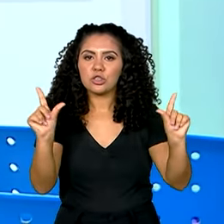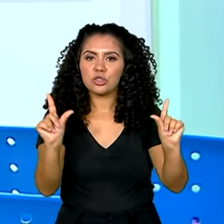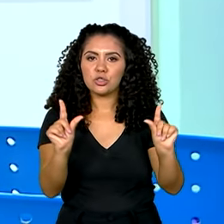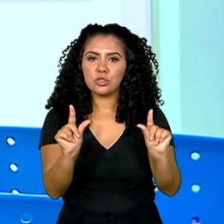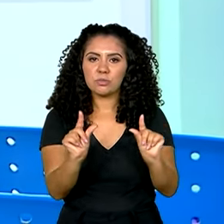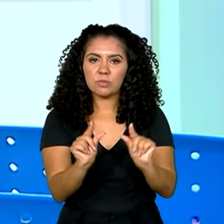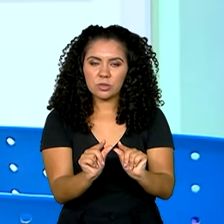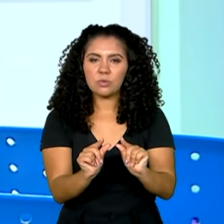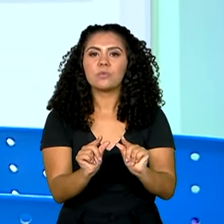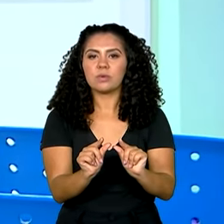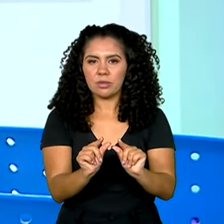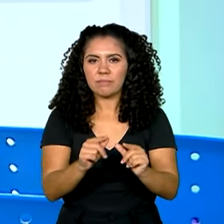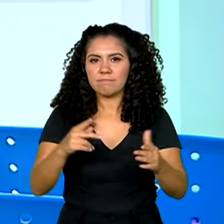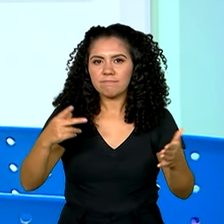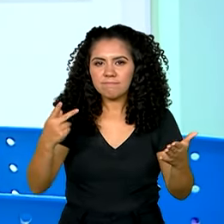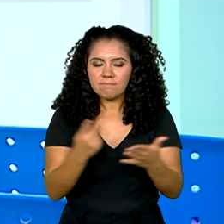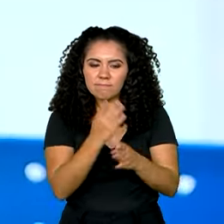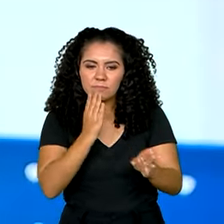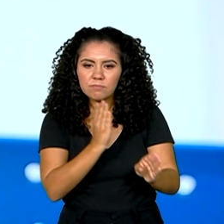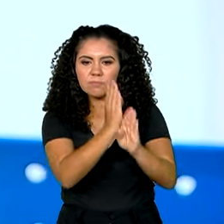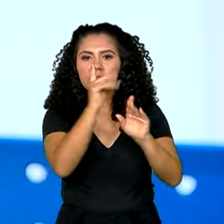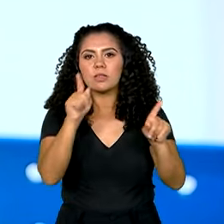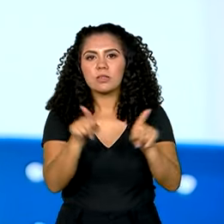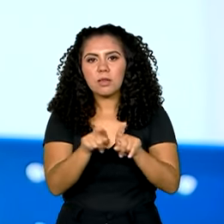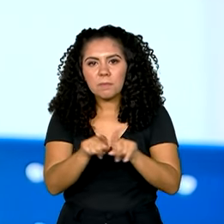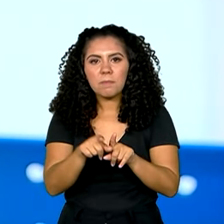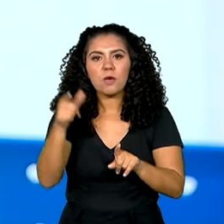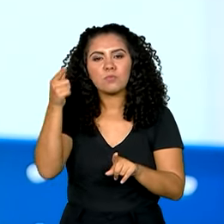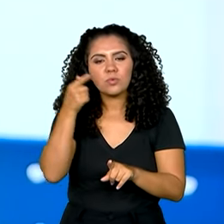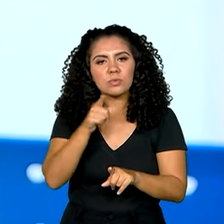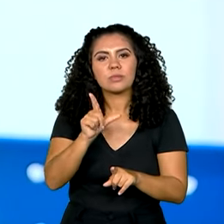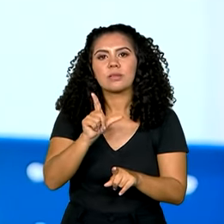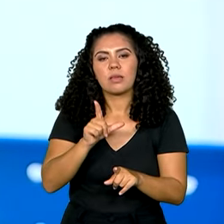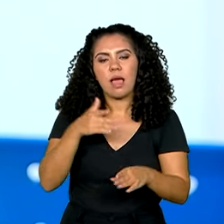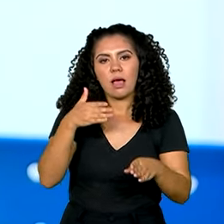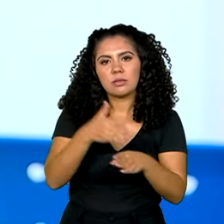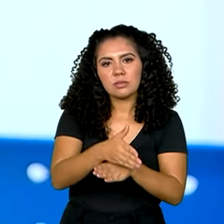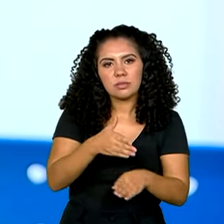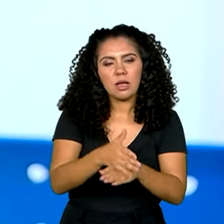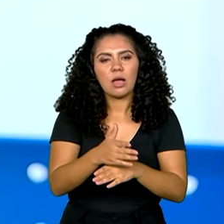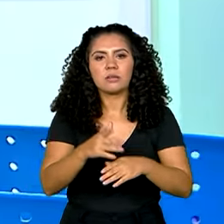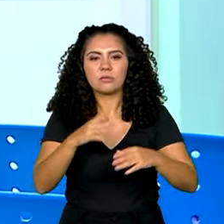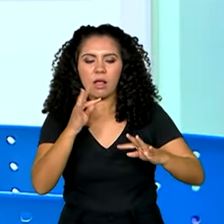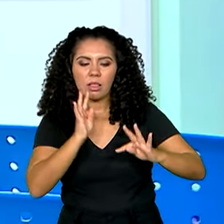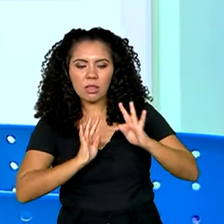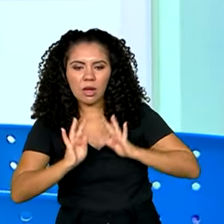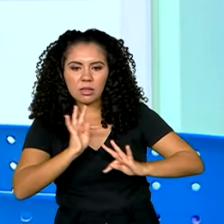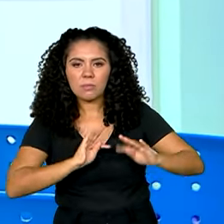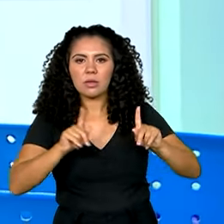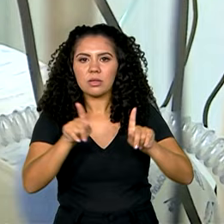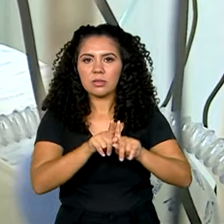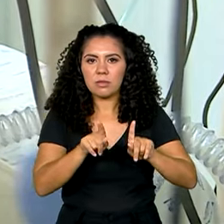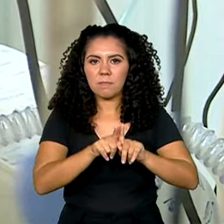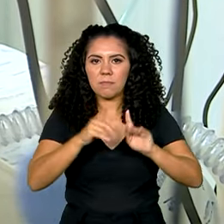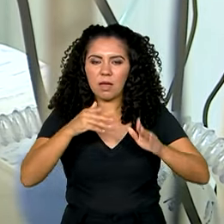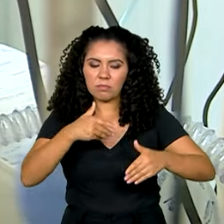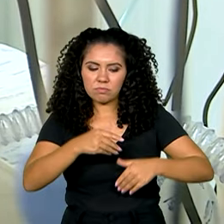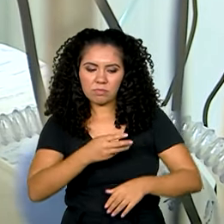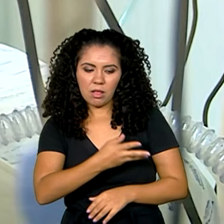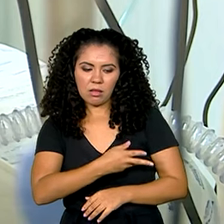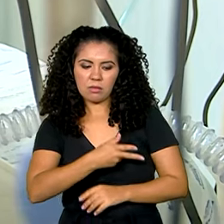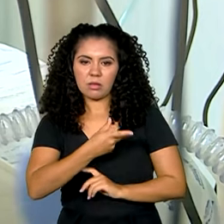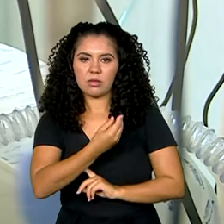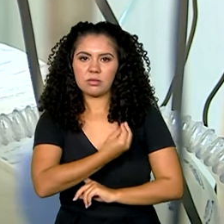casos, além de garantir acesso ao cuidado integral, contribuir para a melhoria da qualidade de vida dos